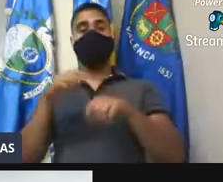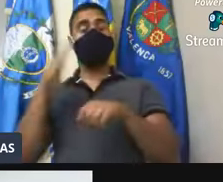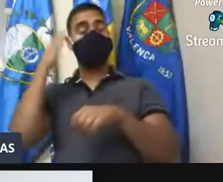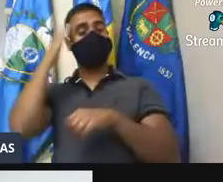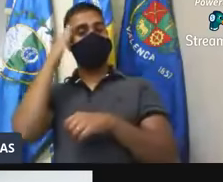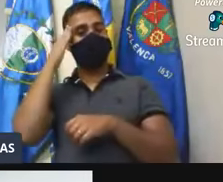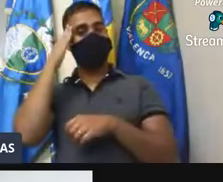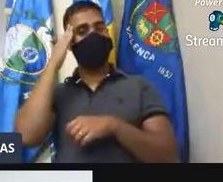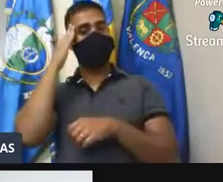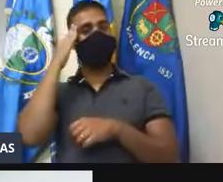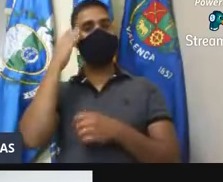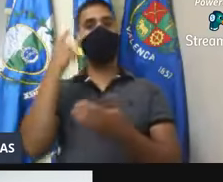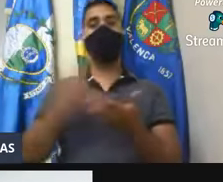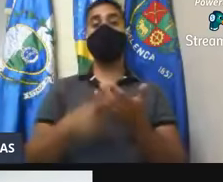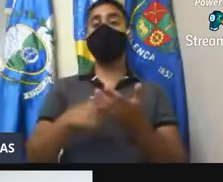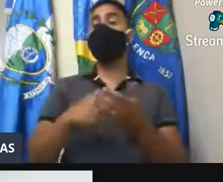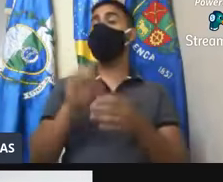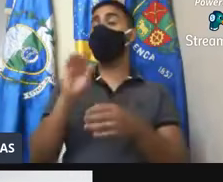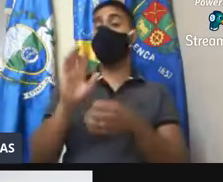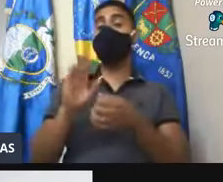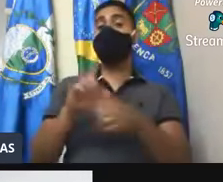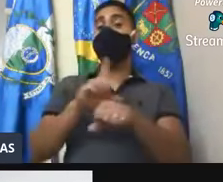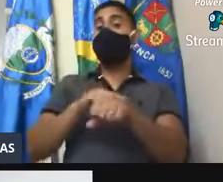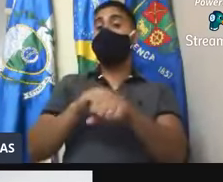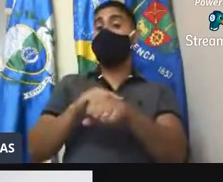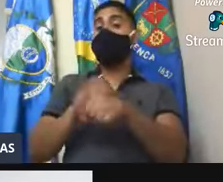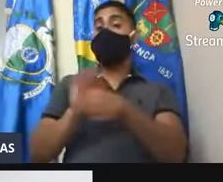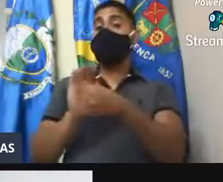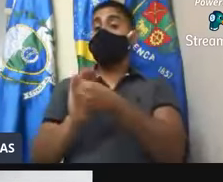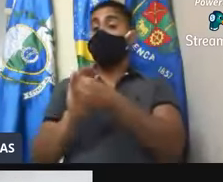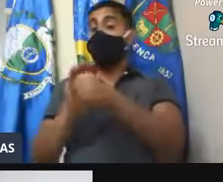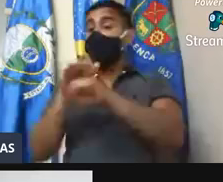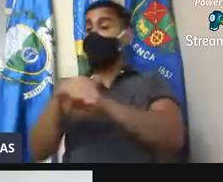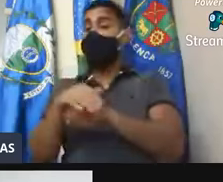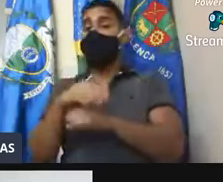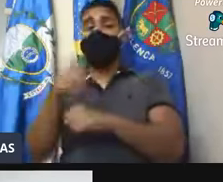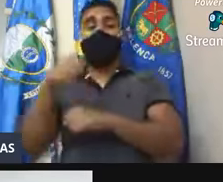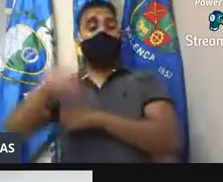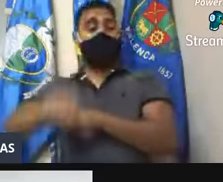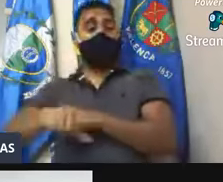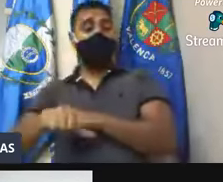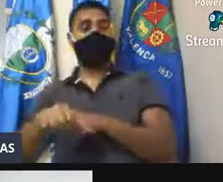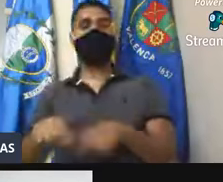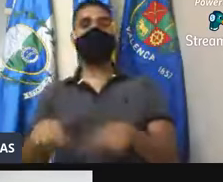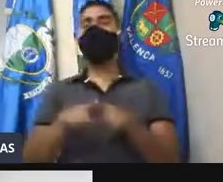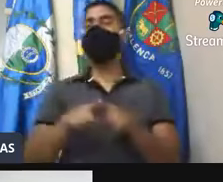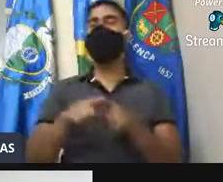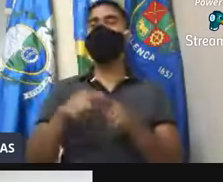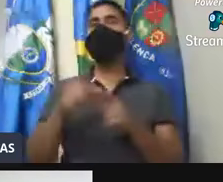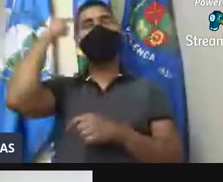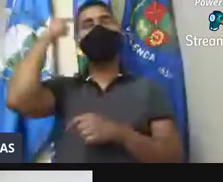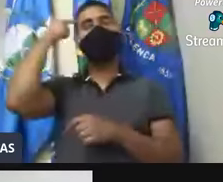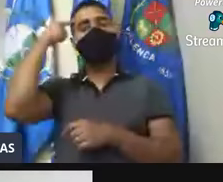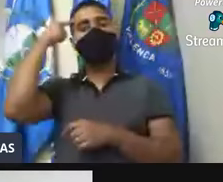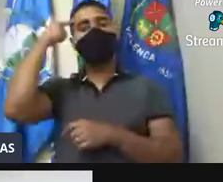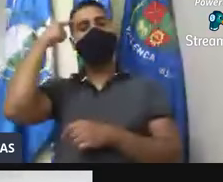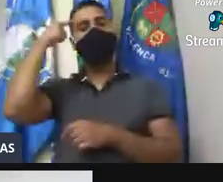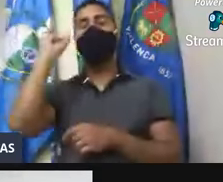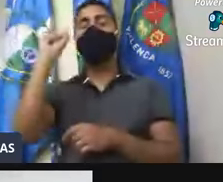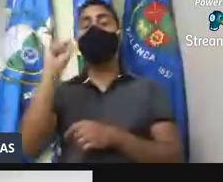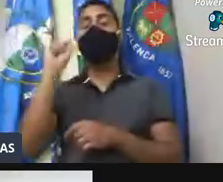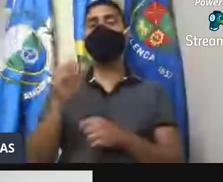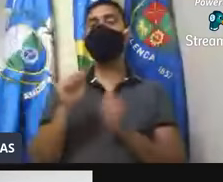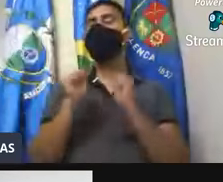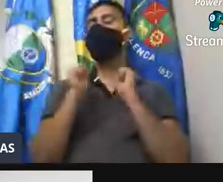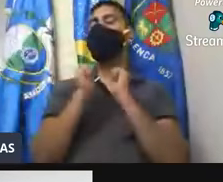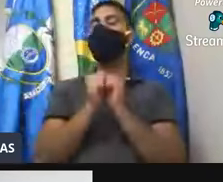prioritariamente na hora da noite, o mais incomodo. O segundo momento é uma conscientização. A nossa ideia é, junto com a